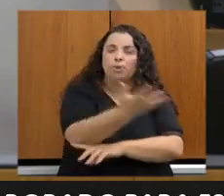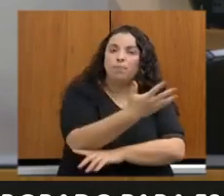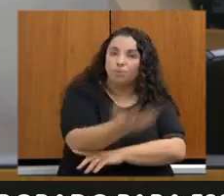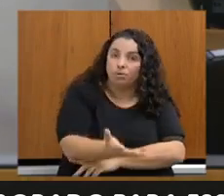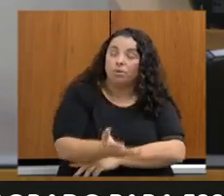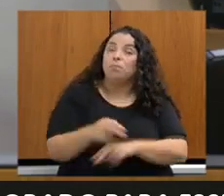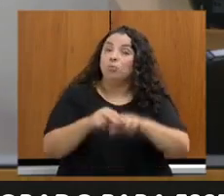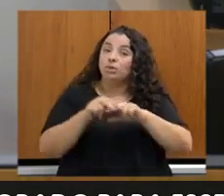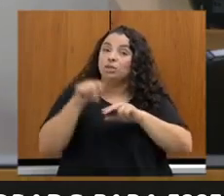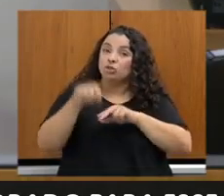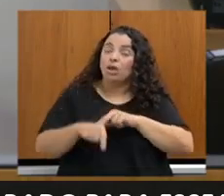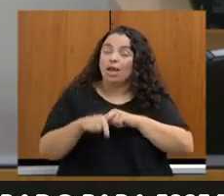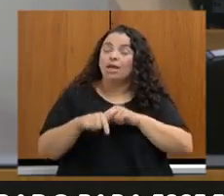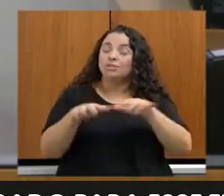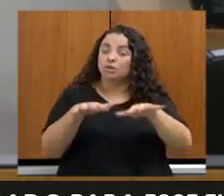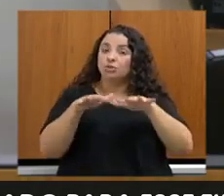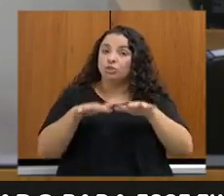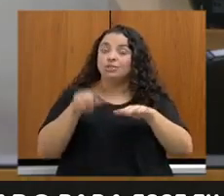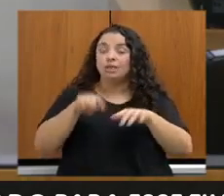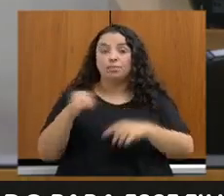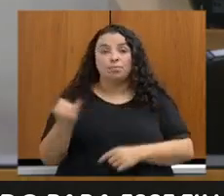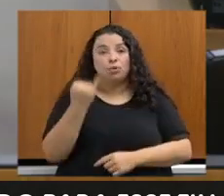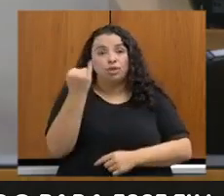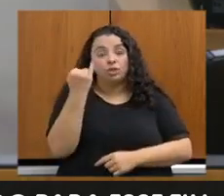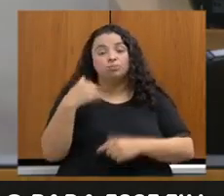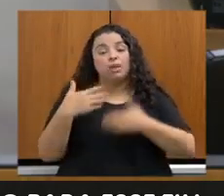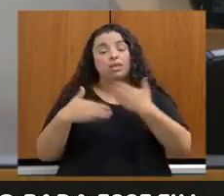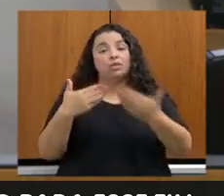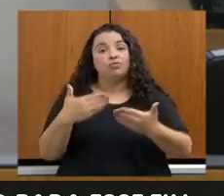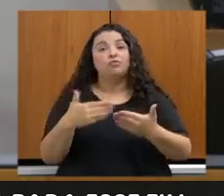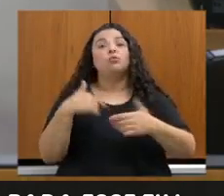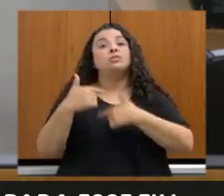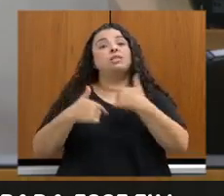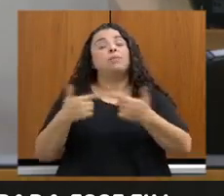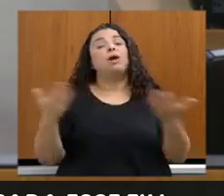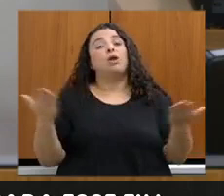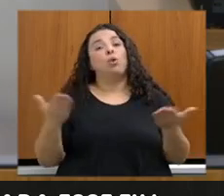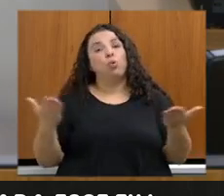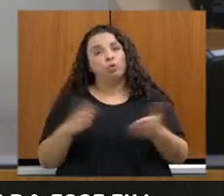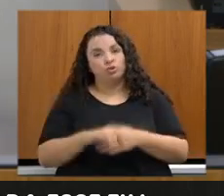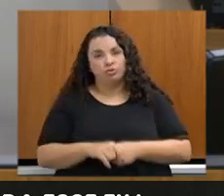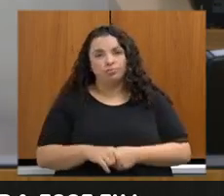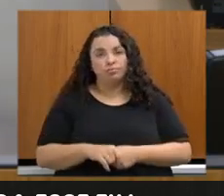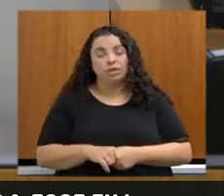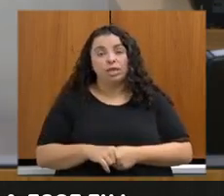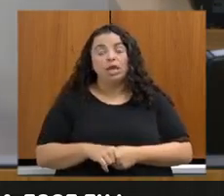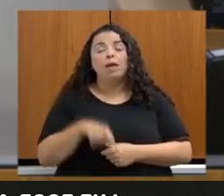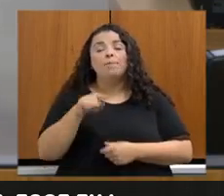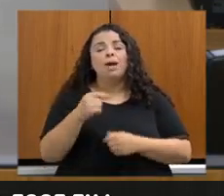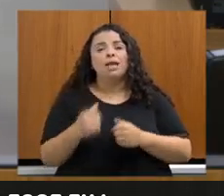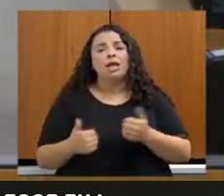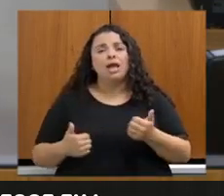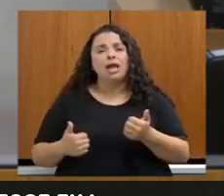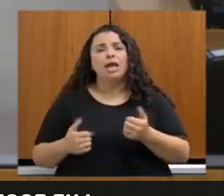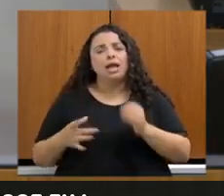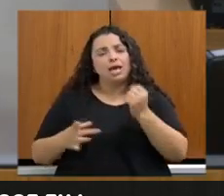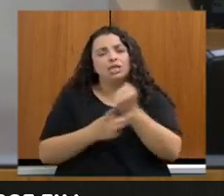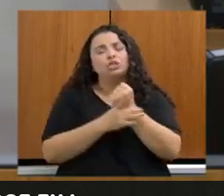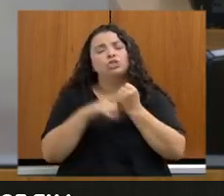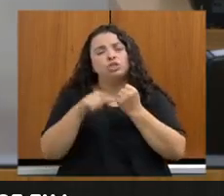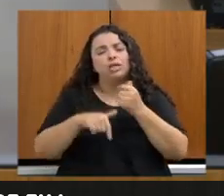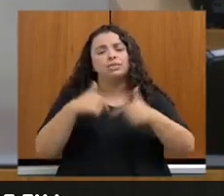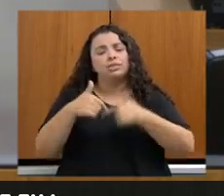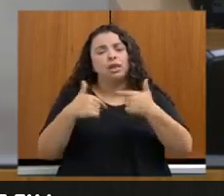desenvolvimento dos trabalhos. Como forma de subsidiar esse trabalho, foram aprovados requerimentos, como pedidos de